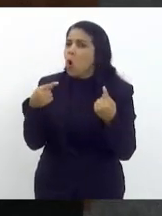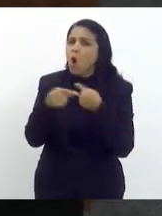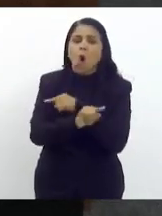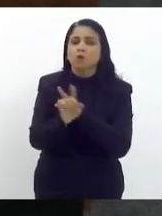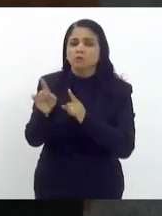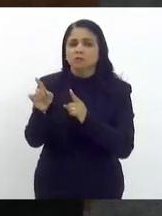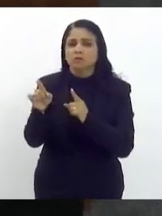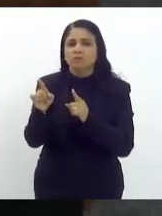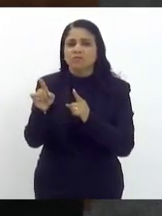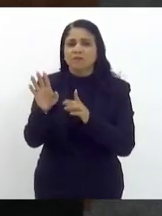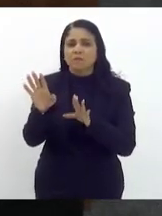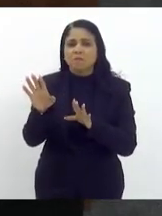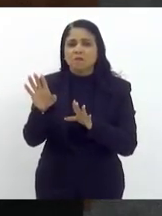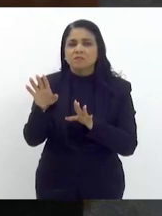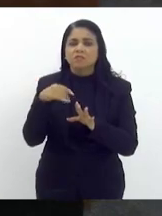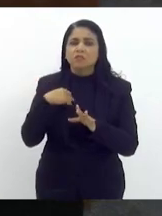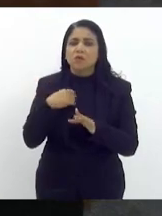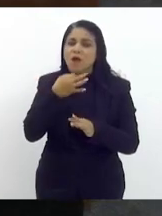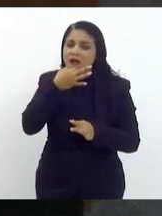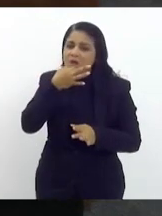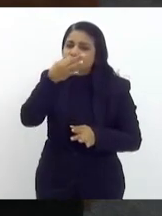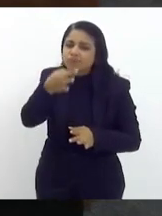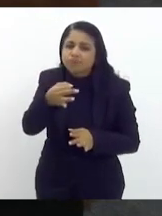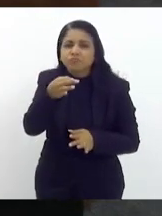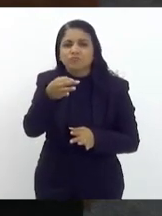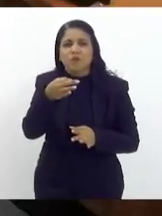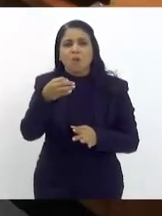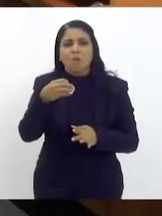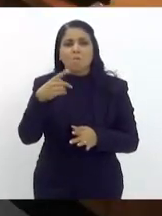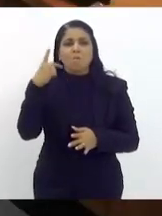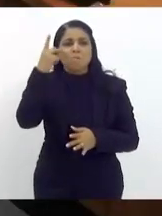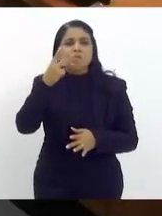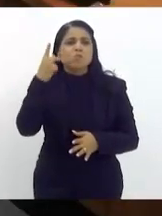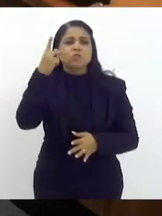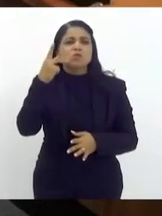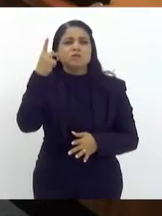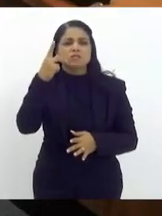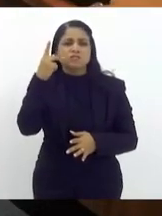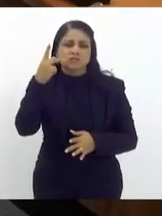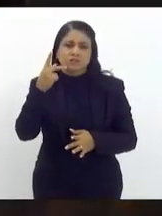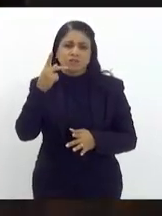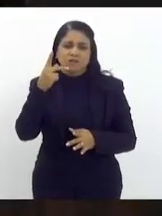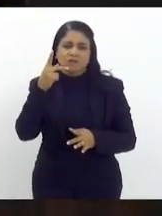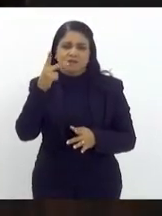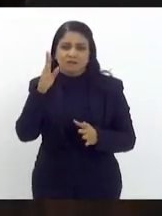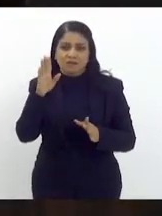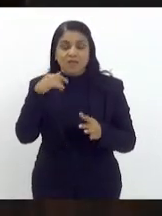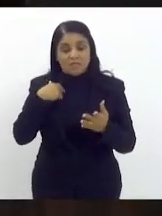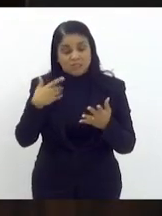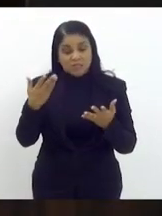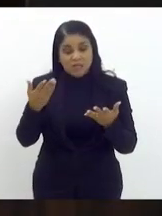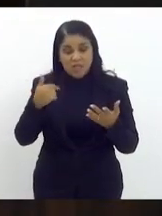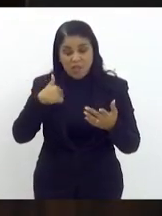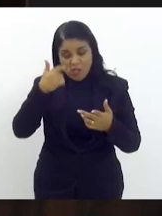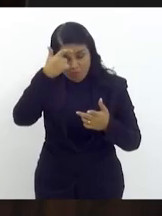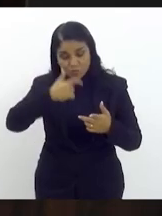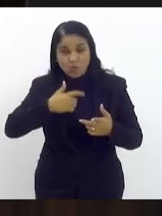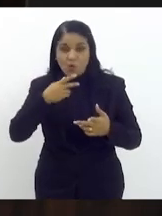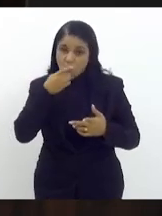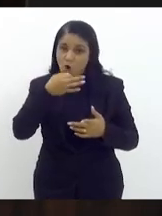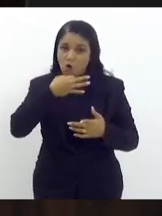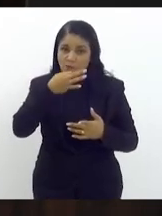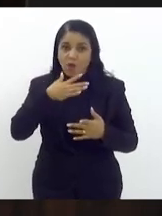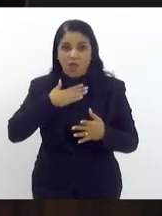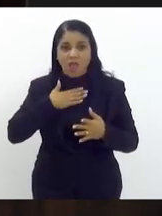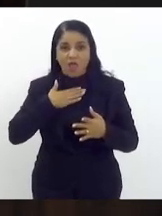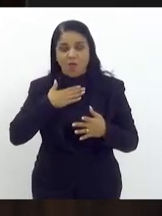citação política envolvendo o homenageado deixa eu mediar aqui realmente deputado doutor de